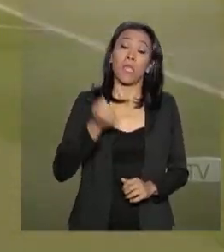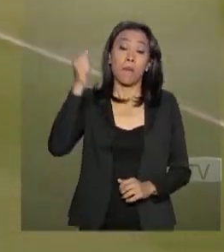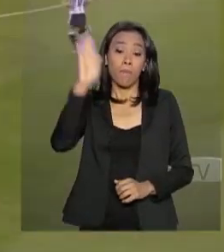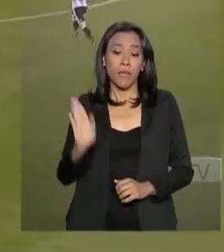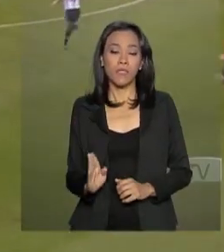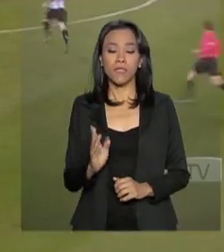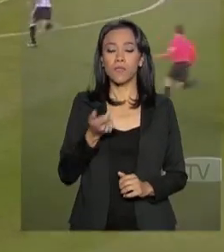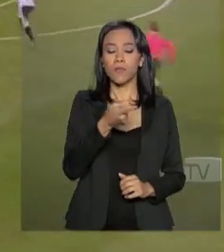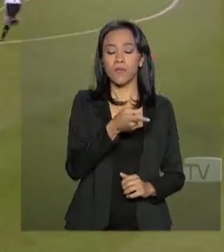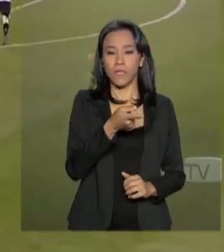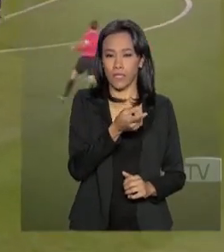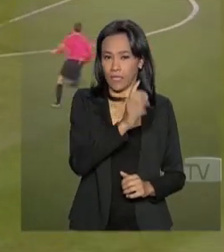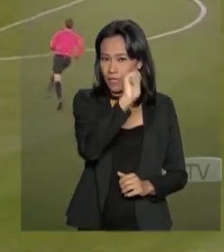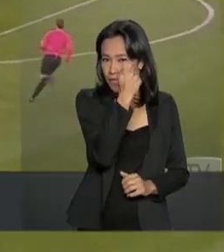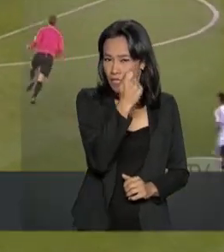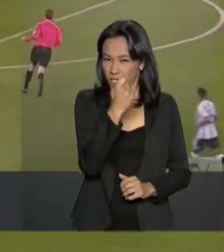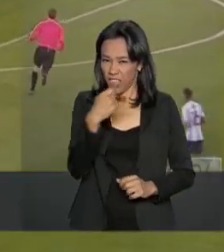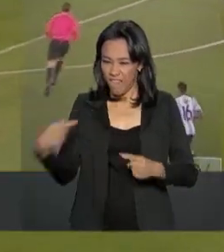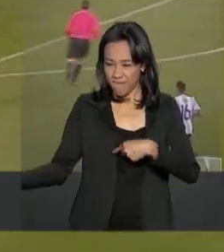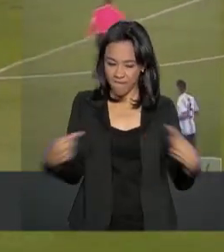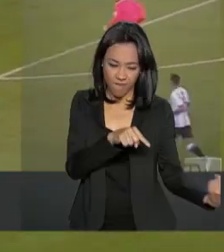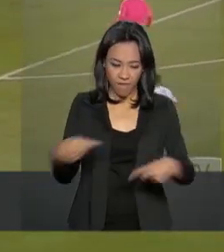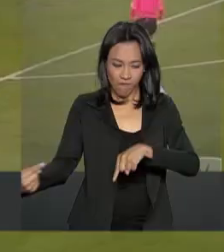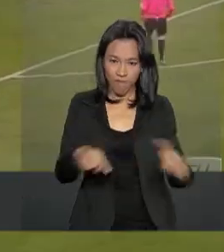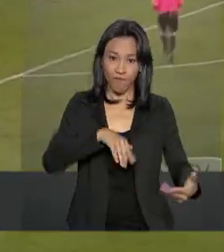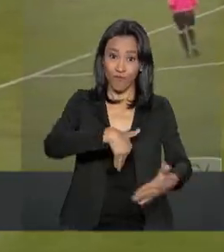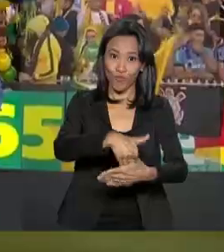Argentina, rivais no futebol.